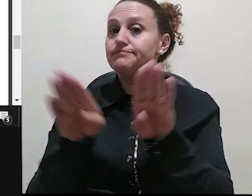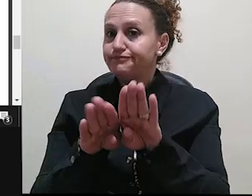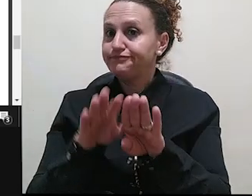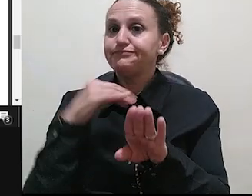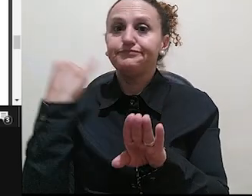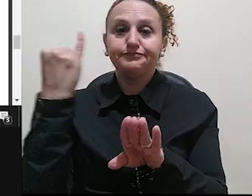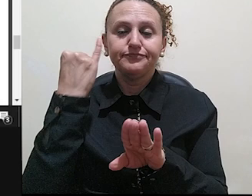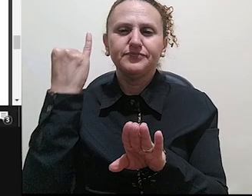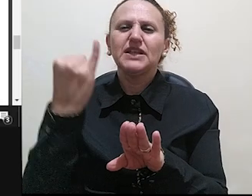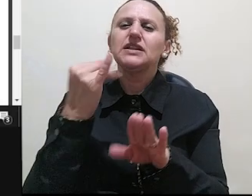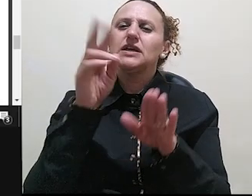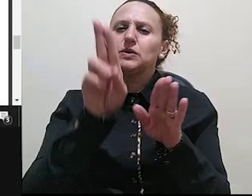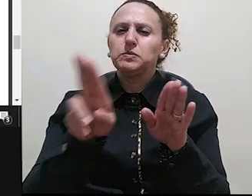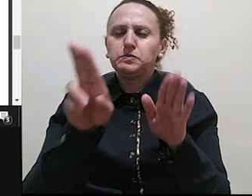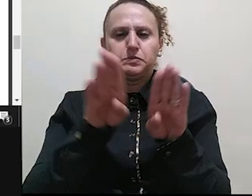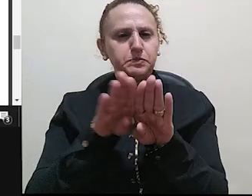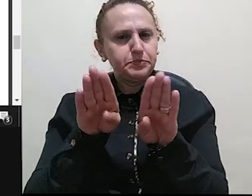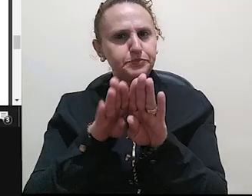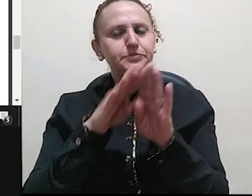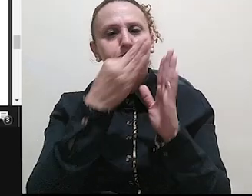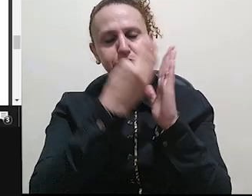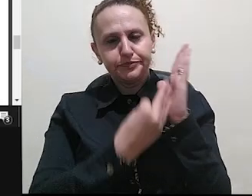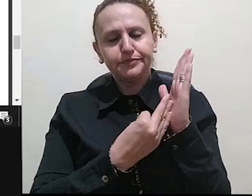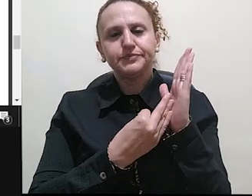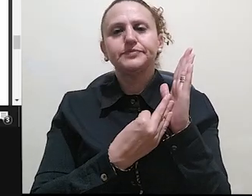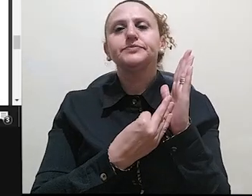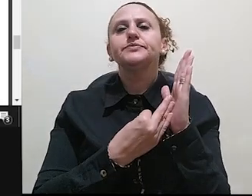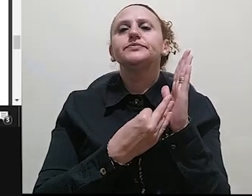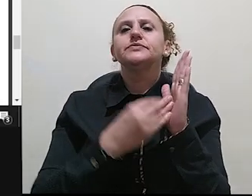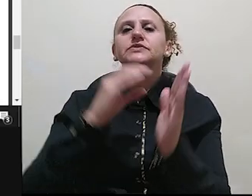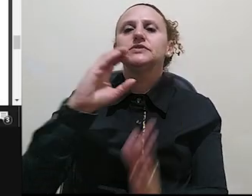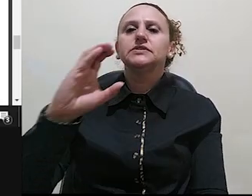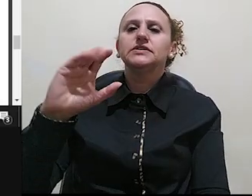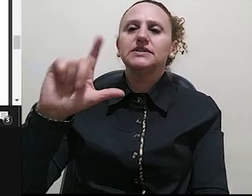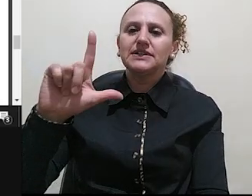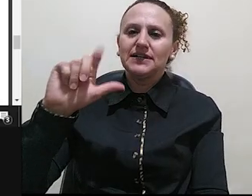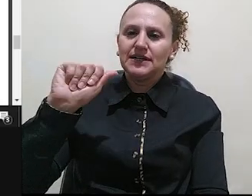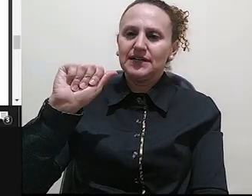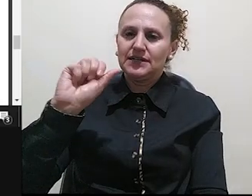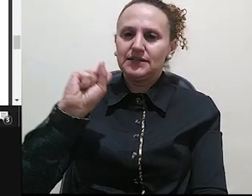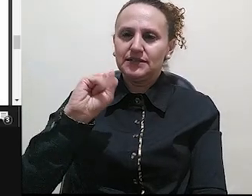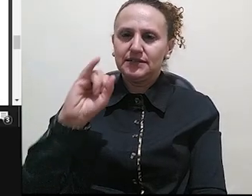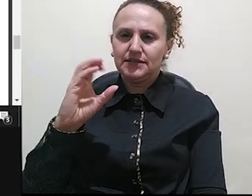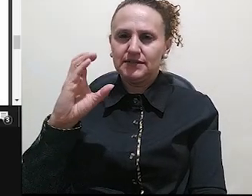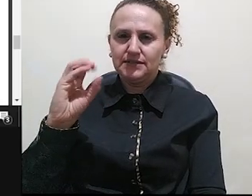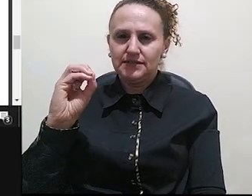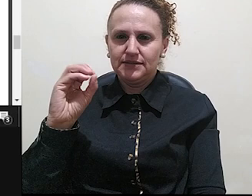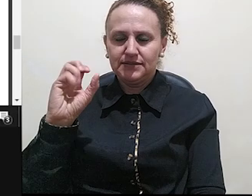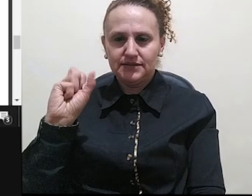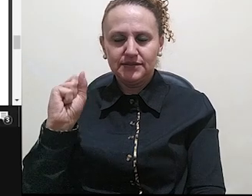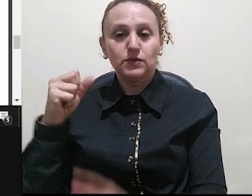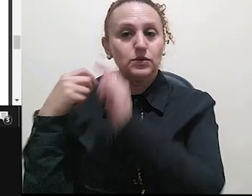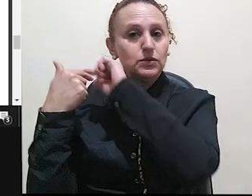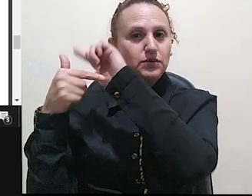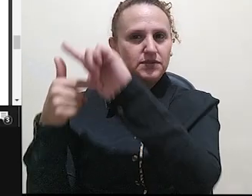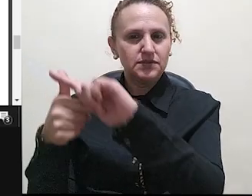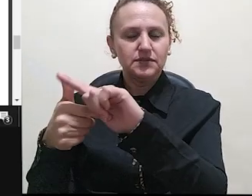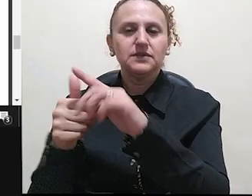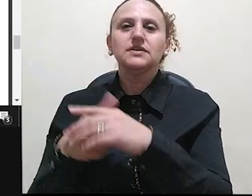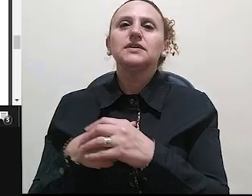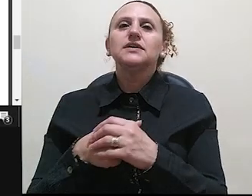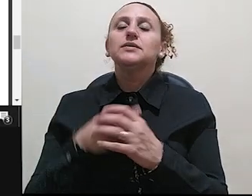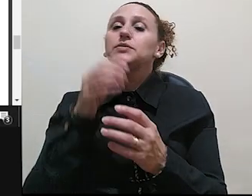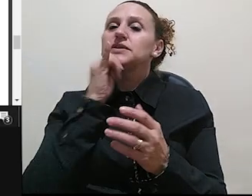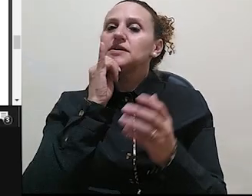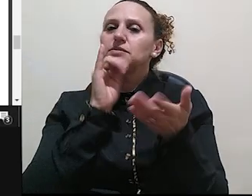sugestão de localização temporal é unicamente didática. Para que o leitor não corra o risco de ao ler, por exemplo, o capítulo VII,